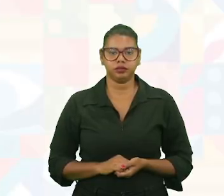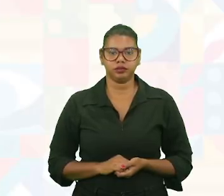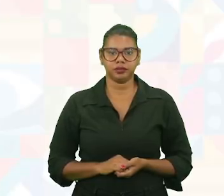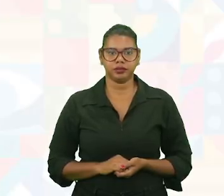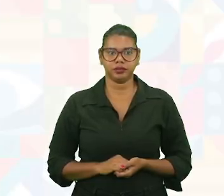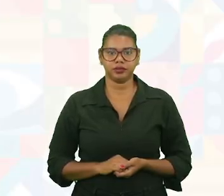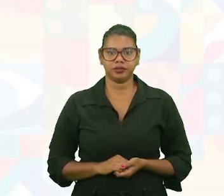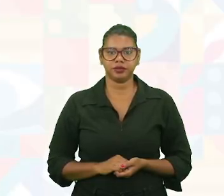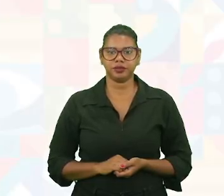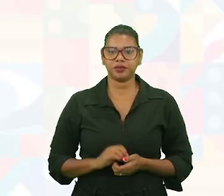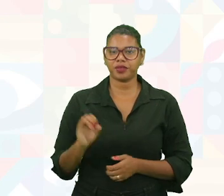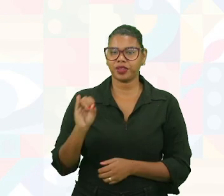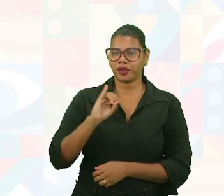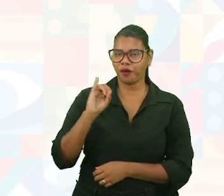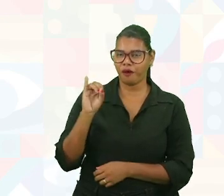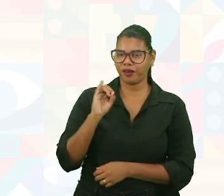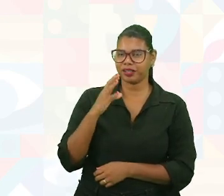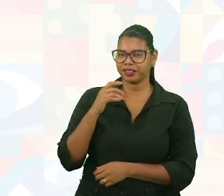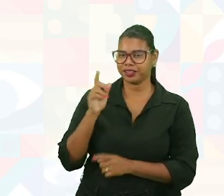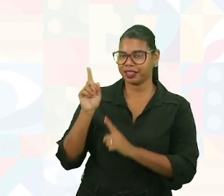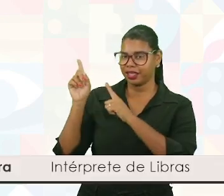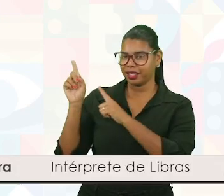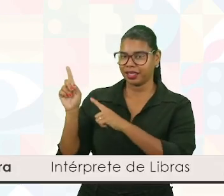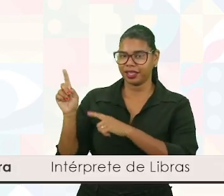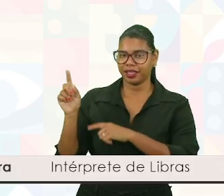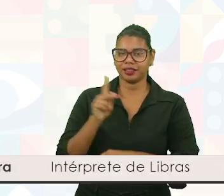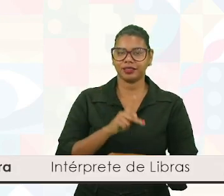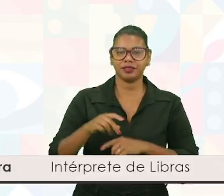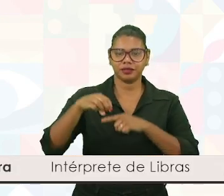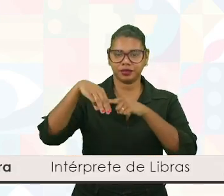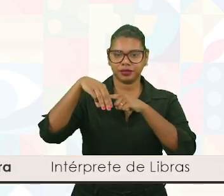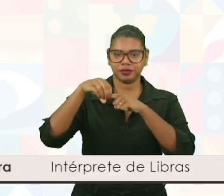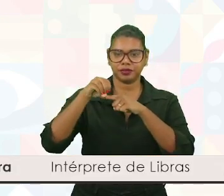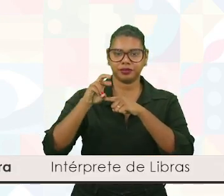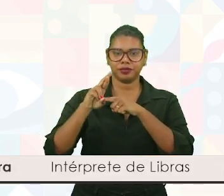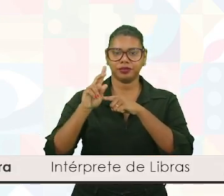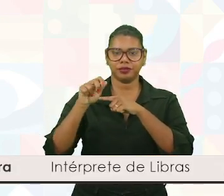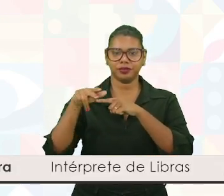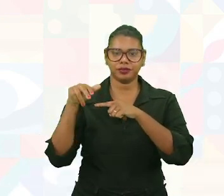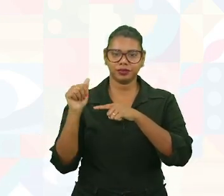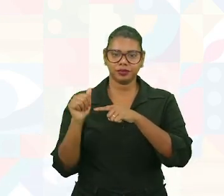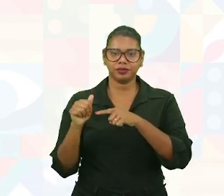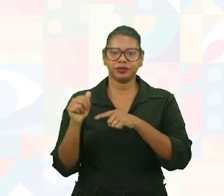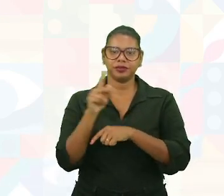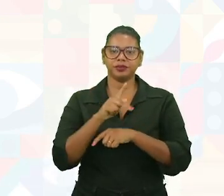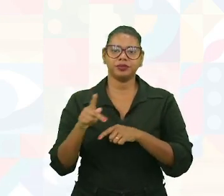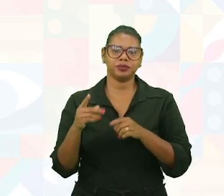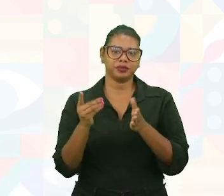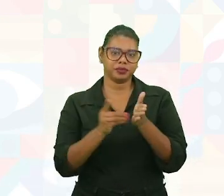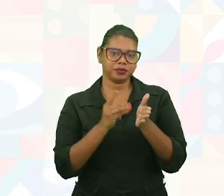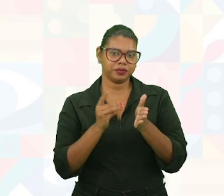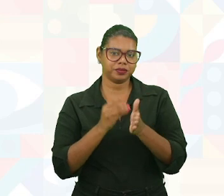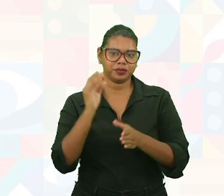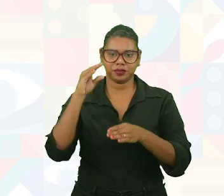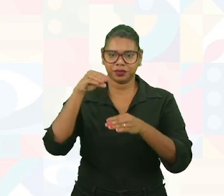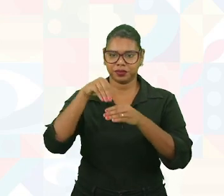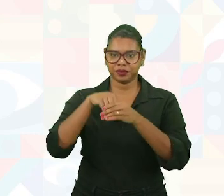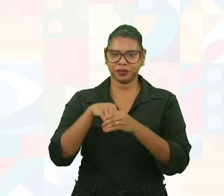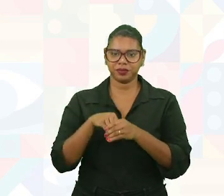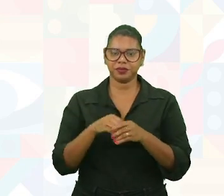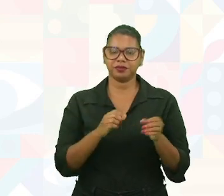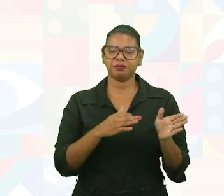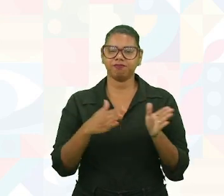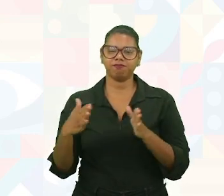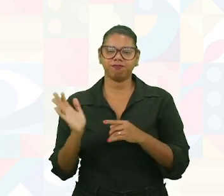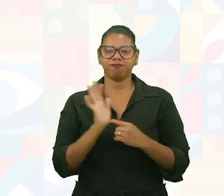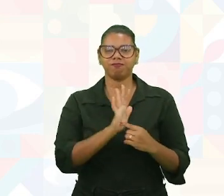Oi gente, eu sou Morgana Cruz, uma das professoras do curso de design interiores. Nesse semestre a gente vai